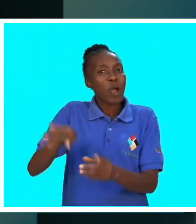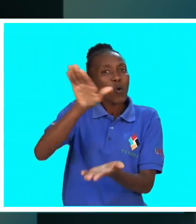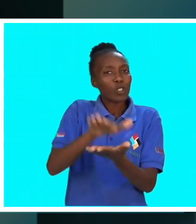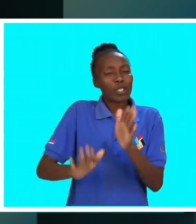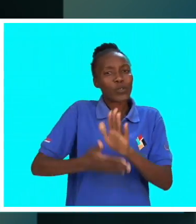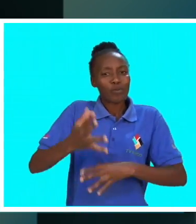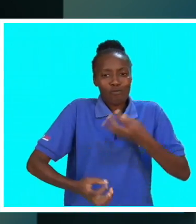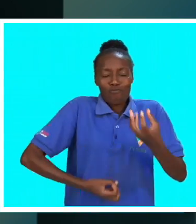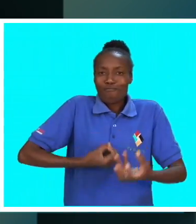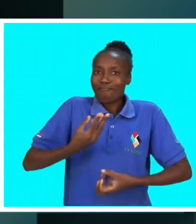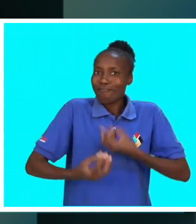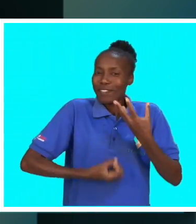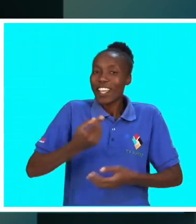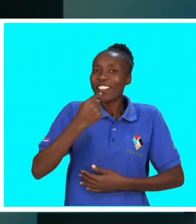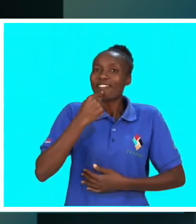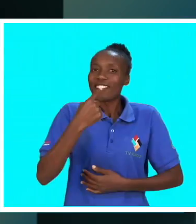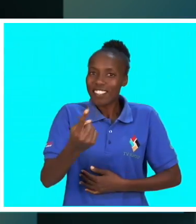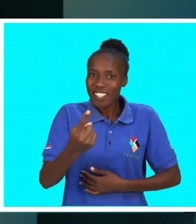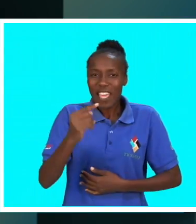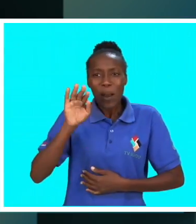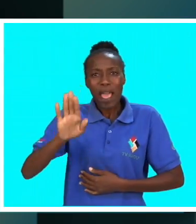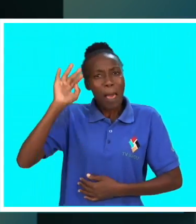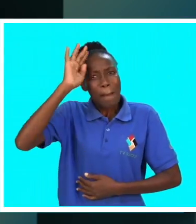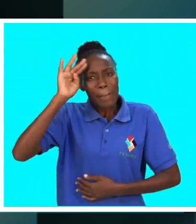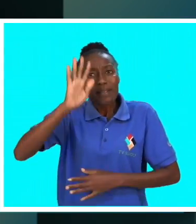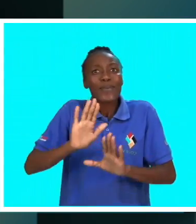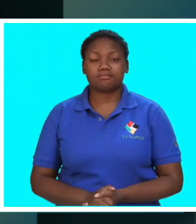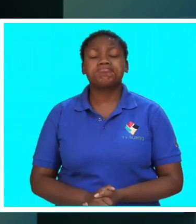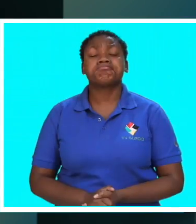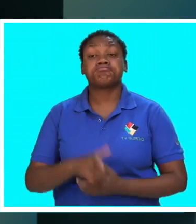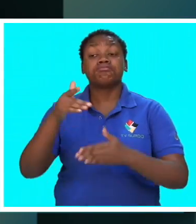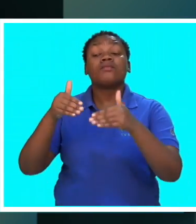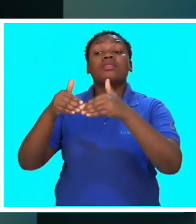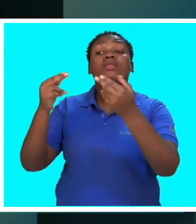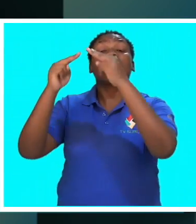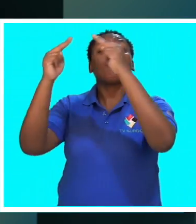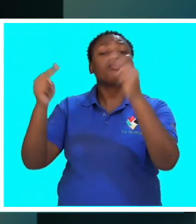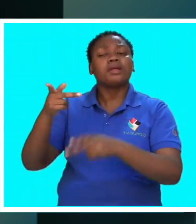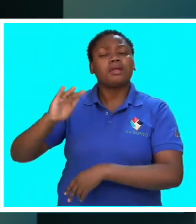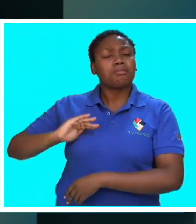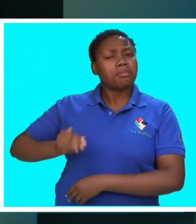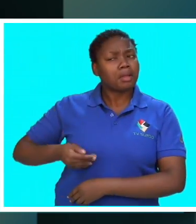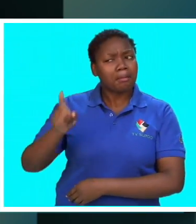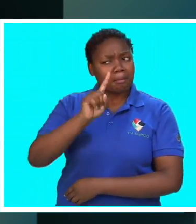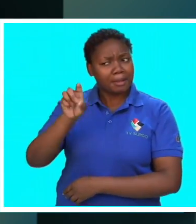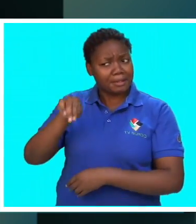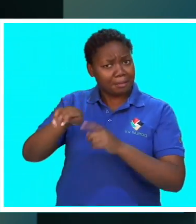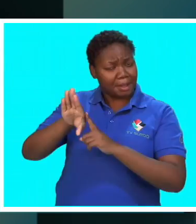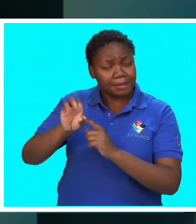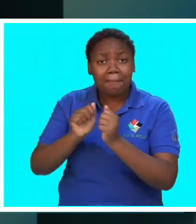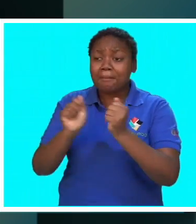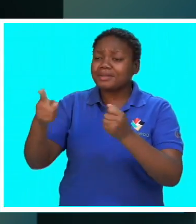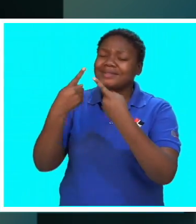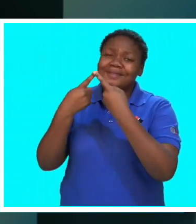expressarem, dizer o que elas pensam, como elas se sentem. As celebrações do Dia Internacional da Mulher